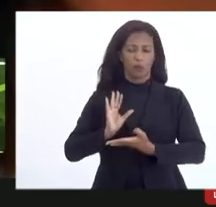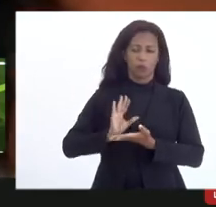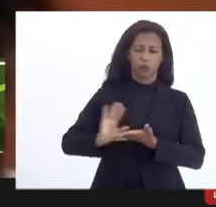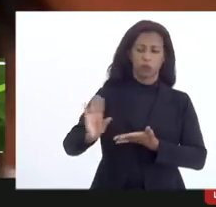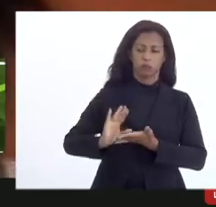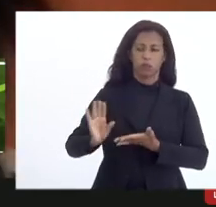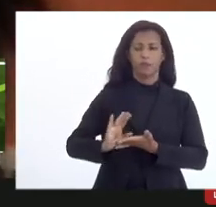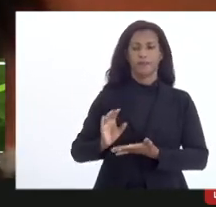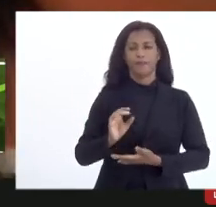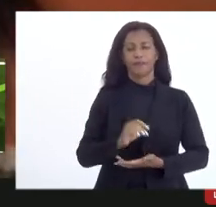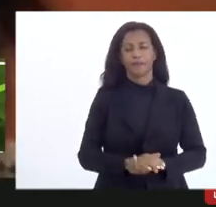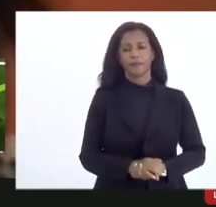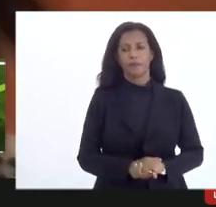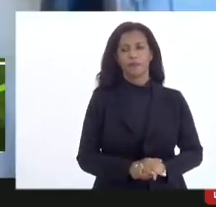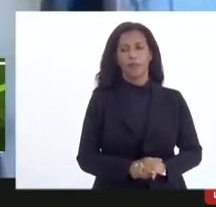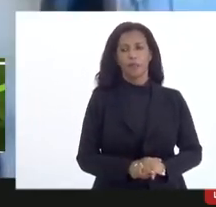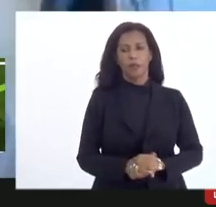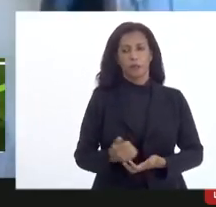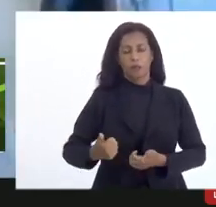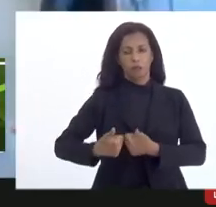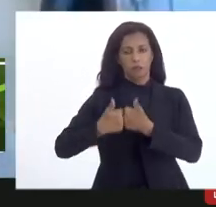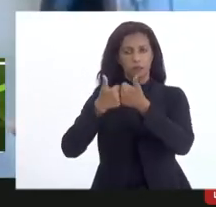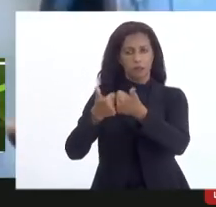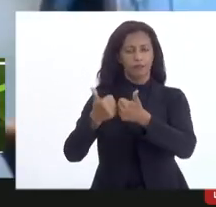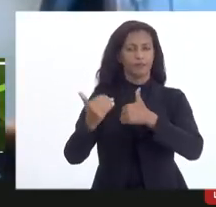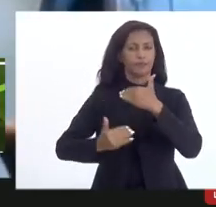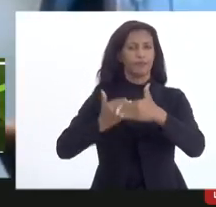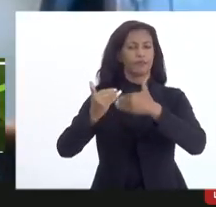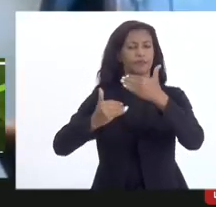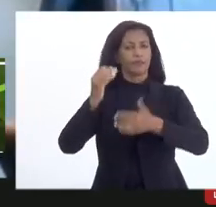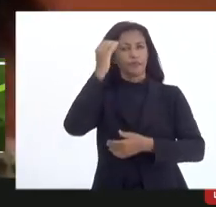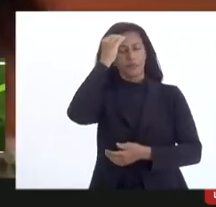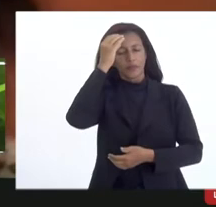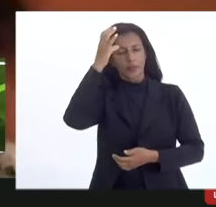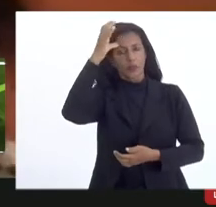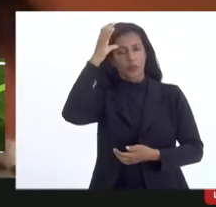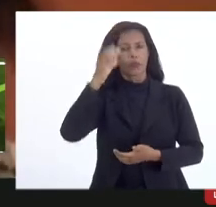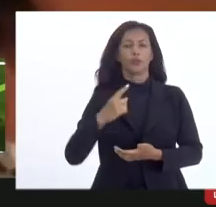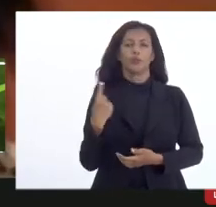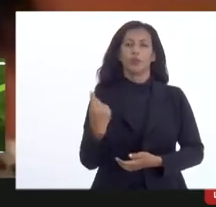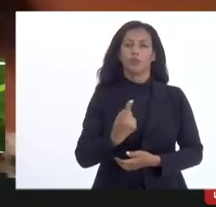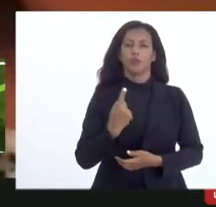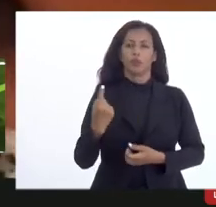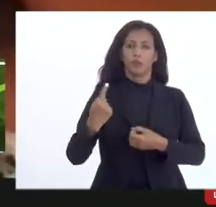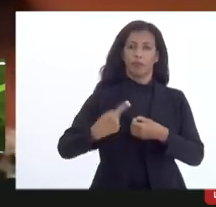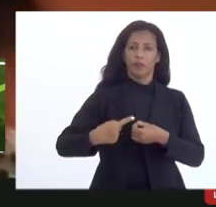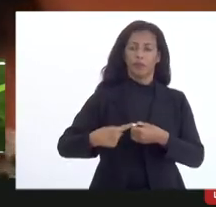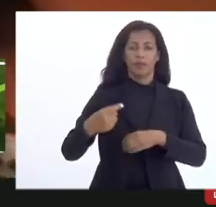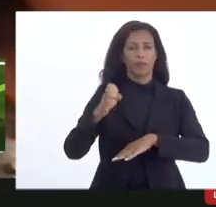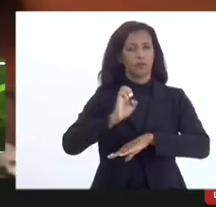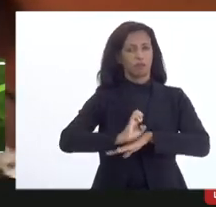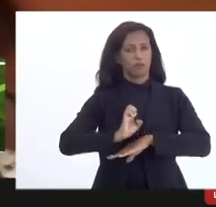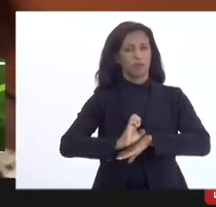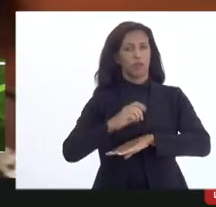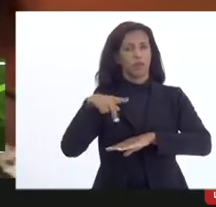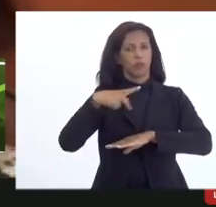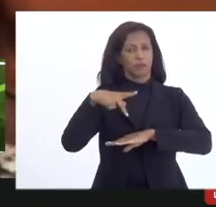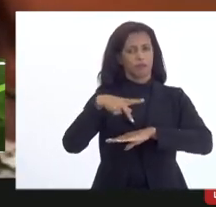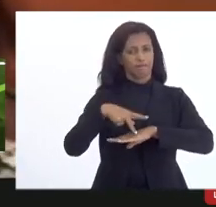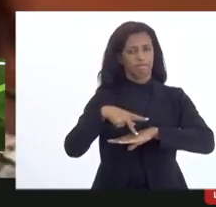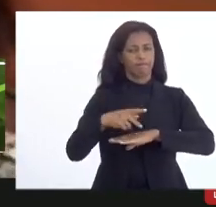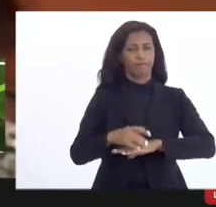PTR para melhorar o desenvolvimento da cultura do nosso município do nosso estado e do nosso país